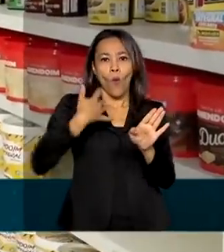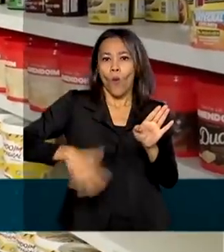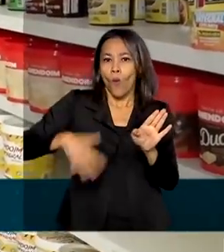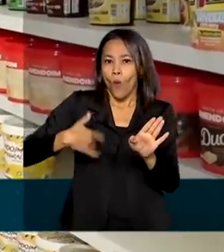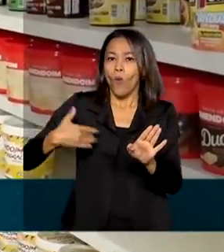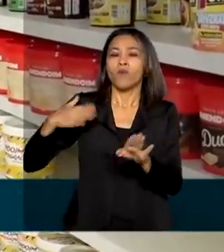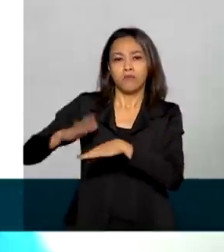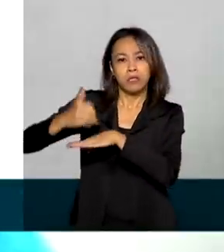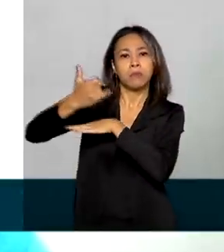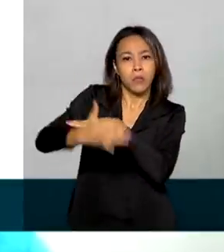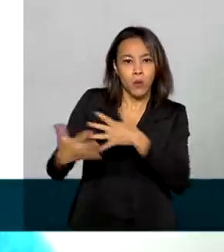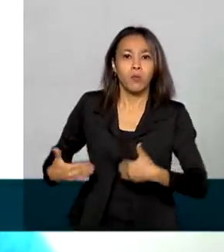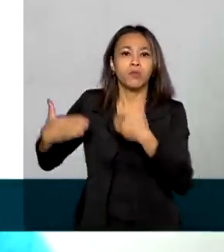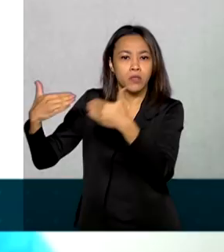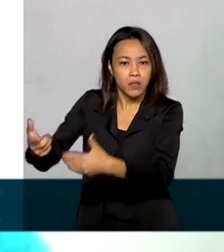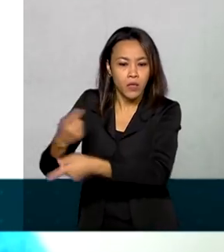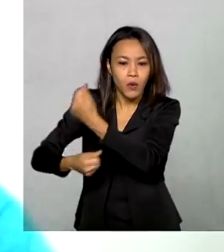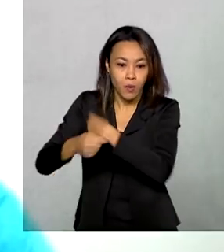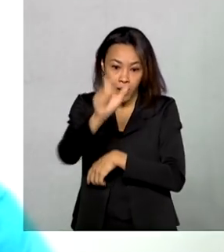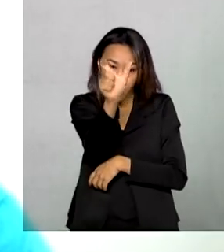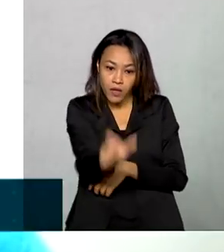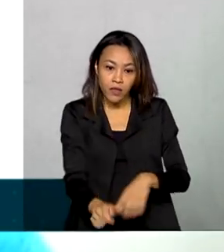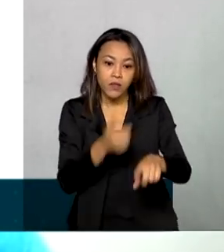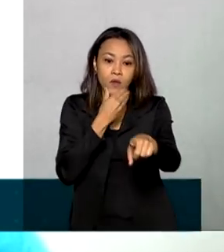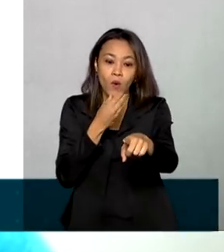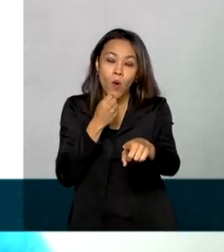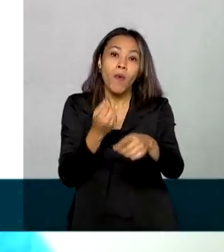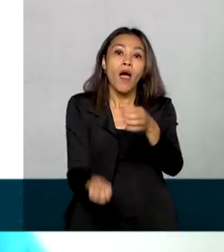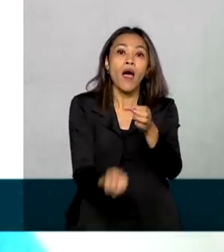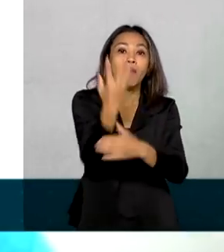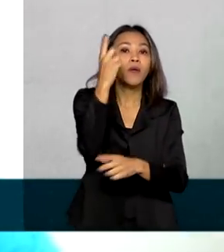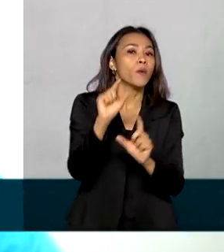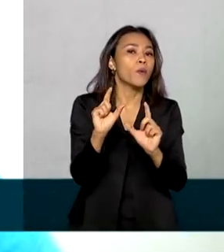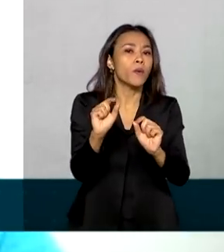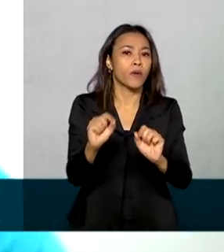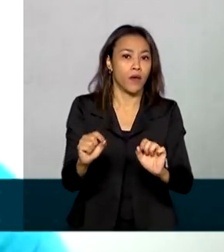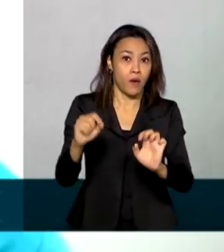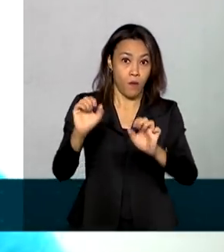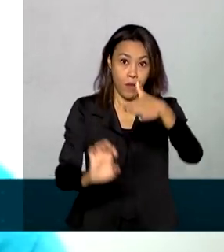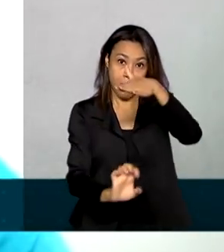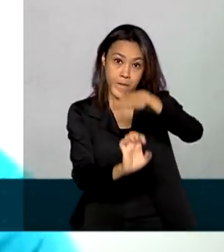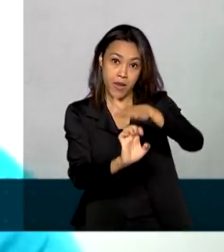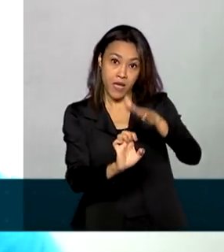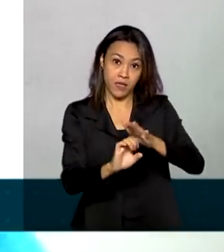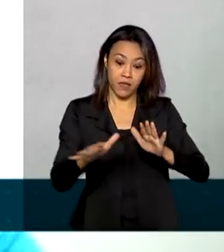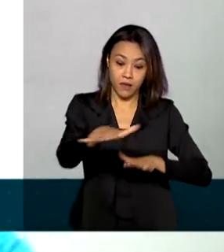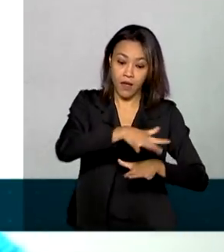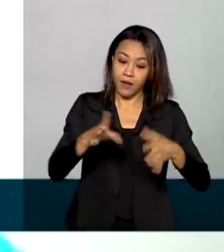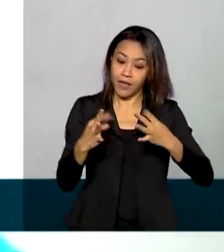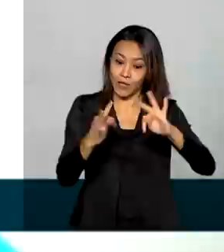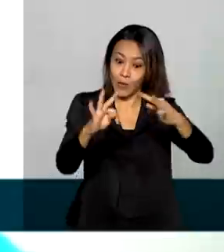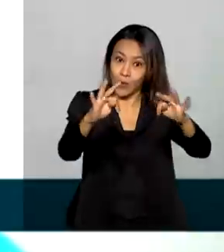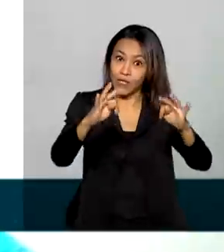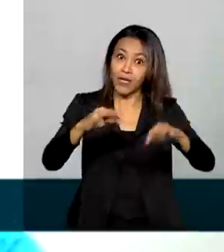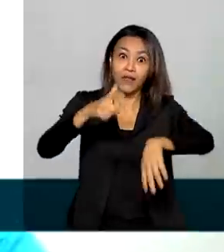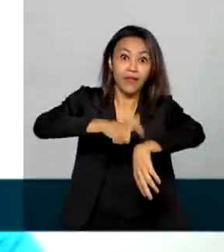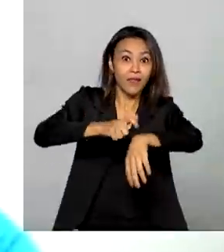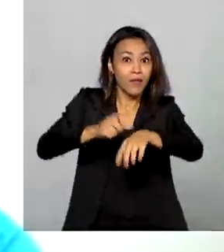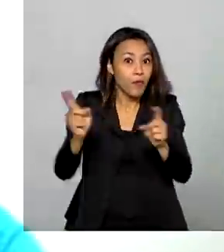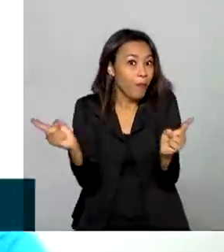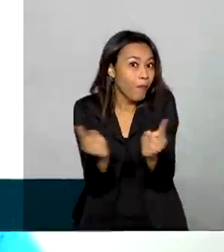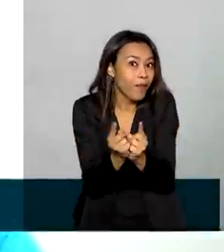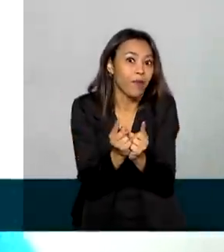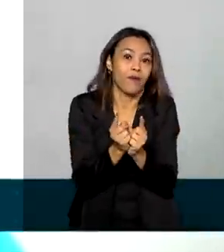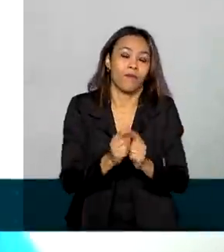Economia. Foi o caso do Matheus. Ele abriu uma empresa de tecnologia da informação em menos tempo do que imaginava. Não precisava abrir o quanto